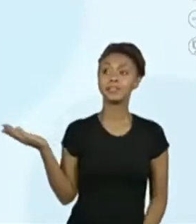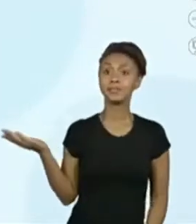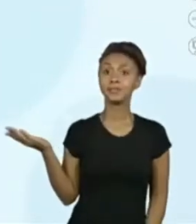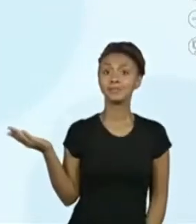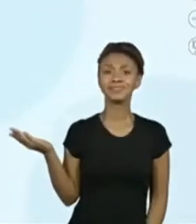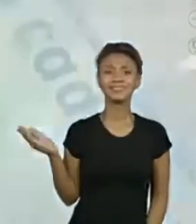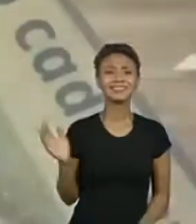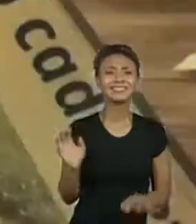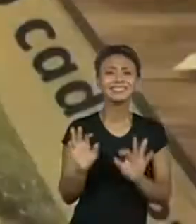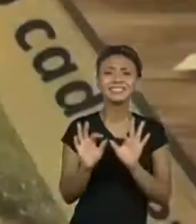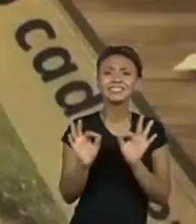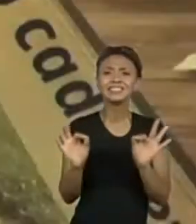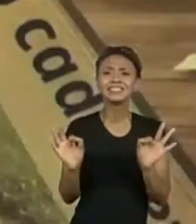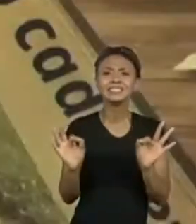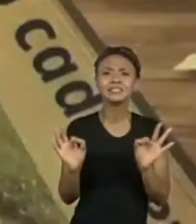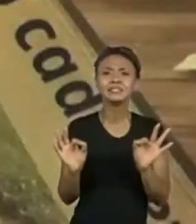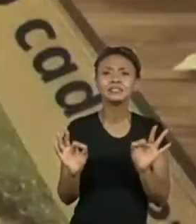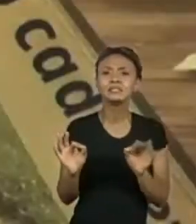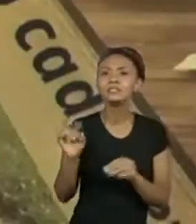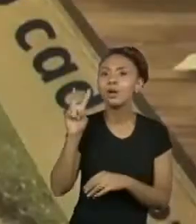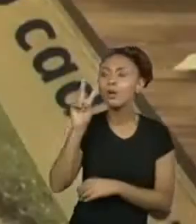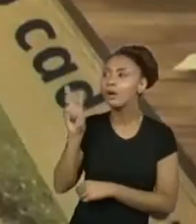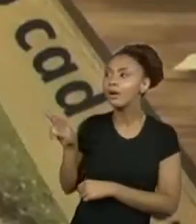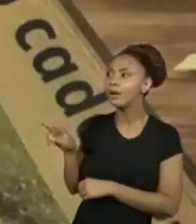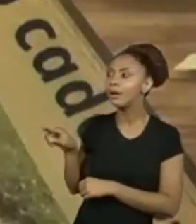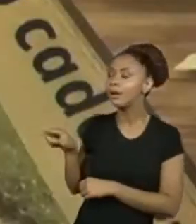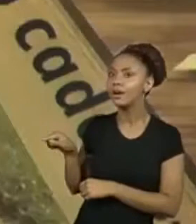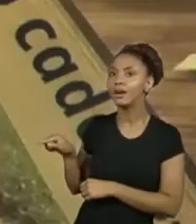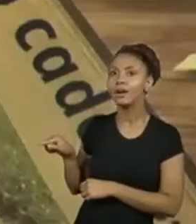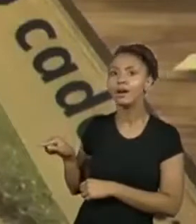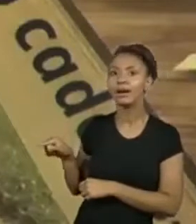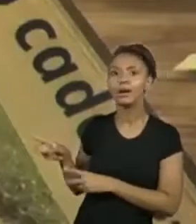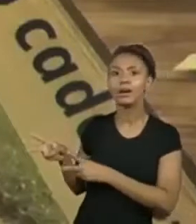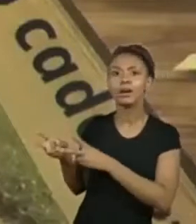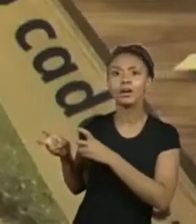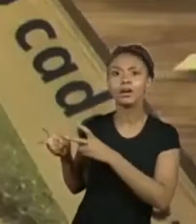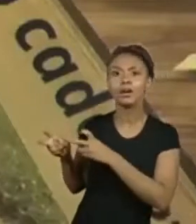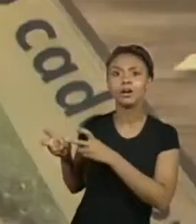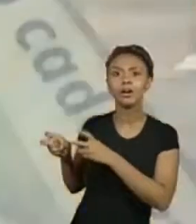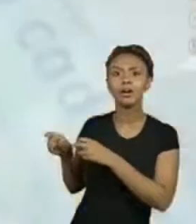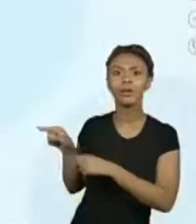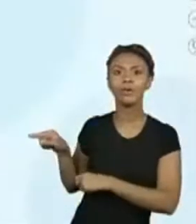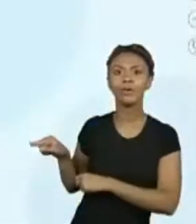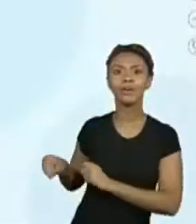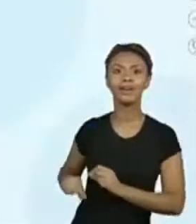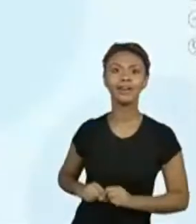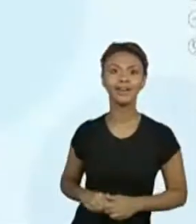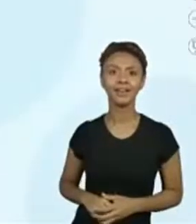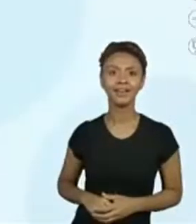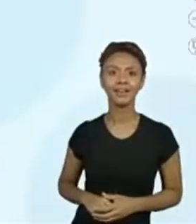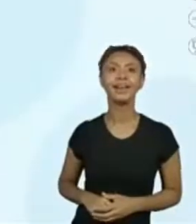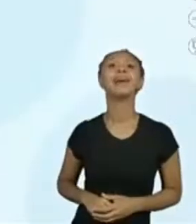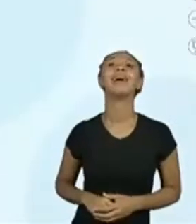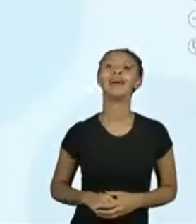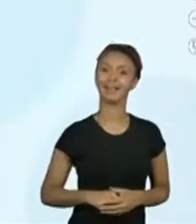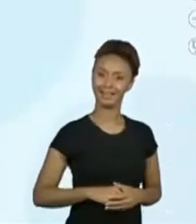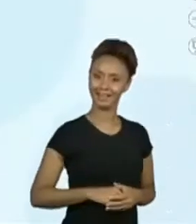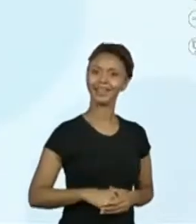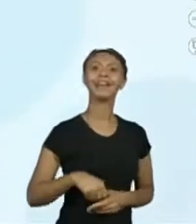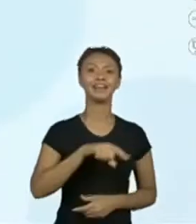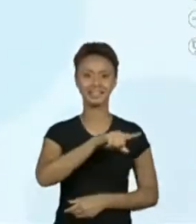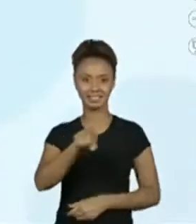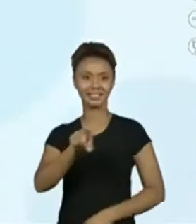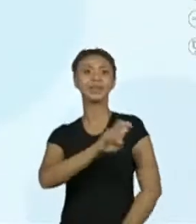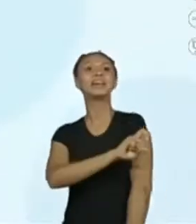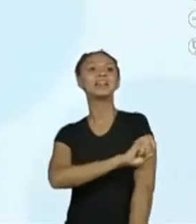Detalhes pequenos. O que está através disso aqui? O que mais vocês podem ler disso, extrair? Ah, galerinha do